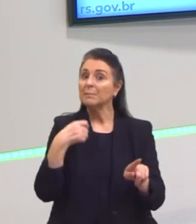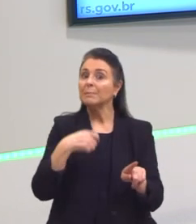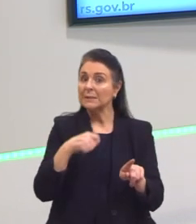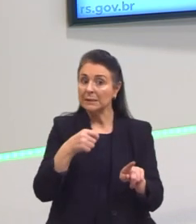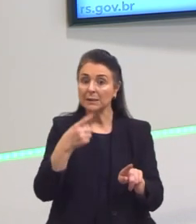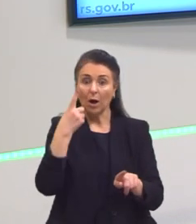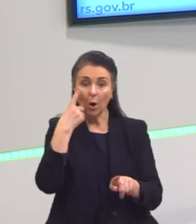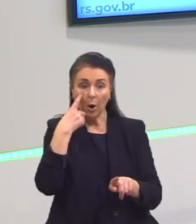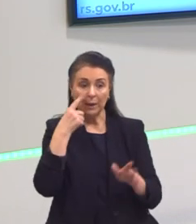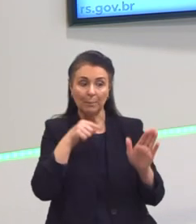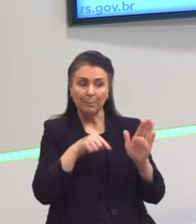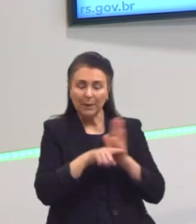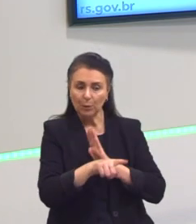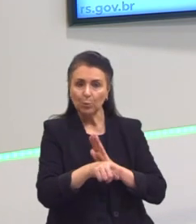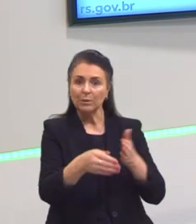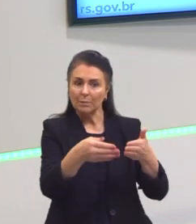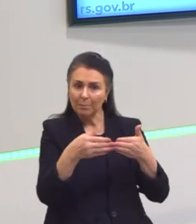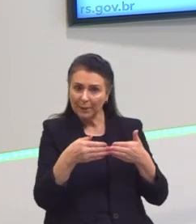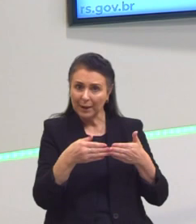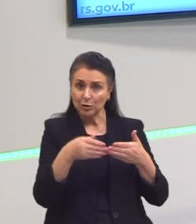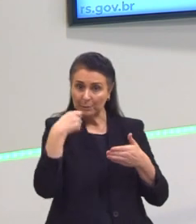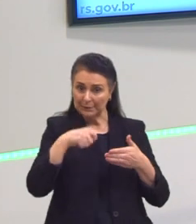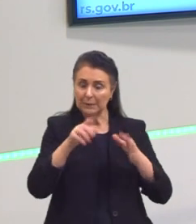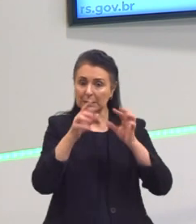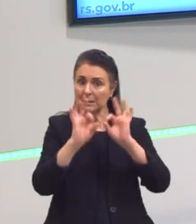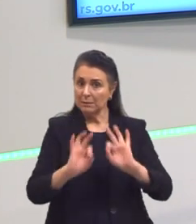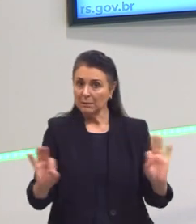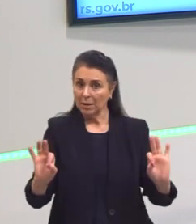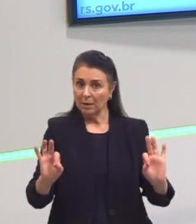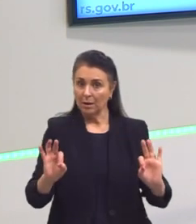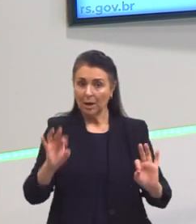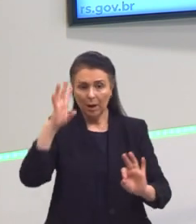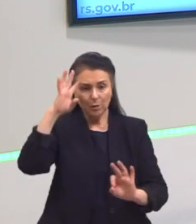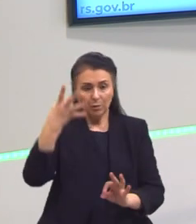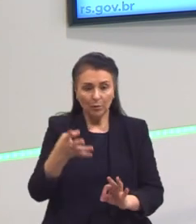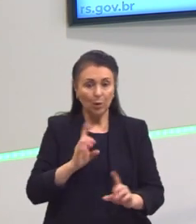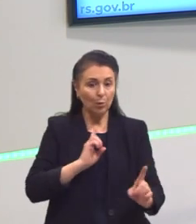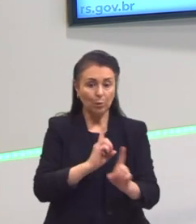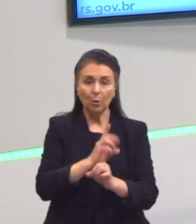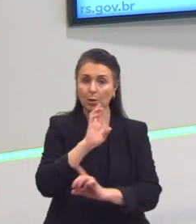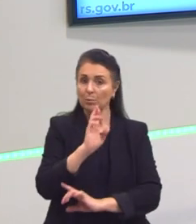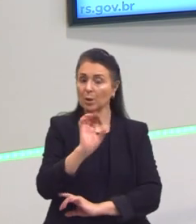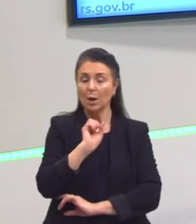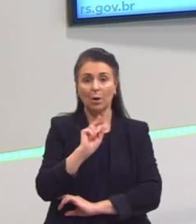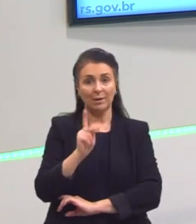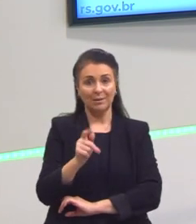simplificar ou não. Às vezes, resolveu, já achou a resposta, tranquilo.